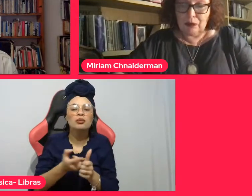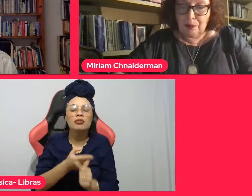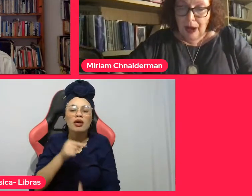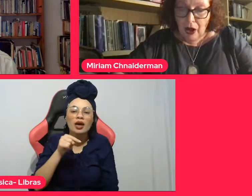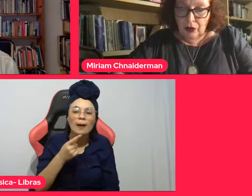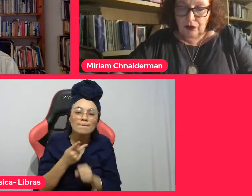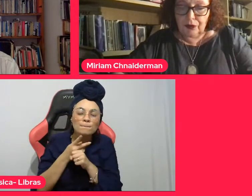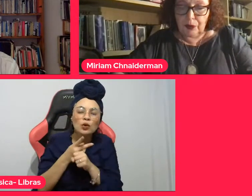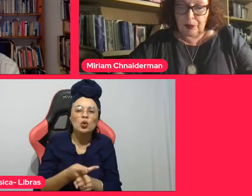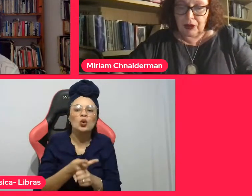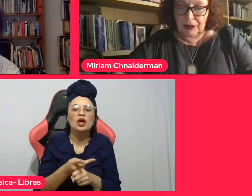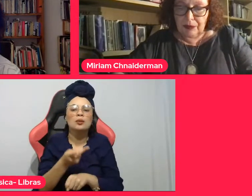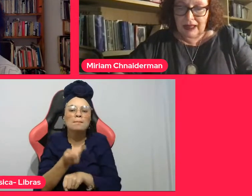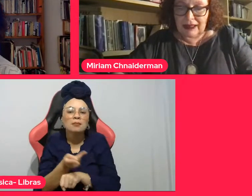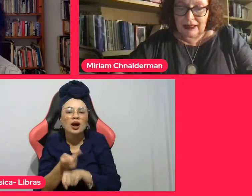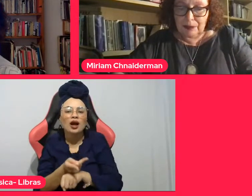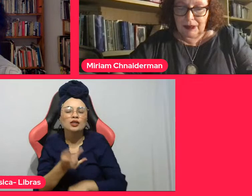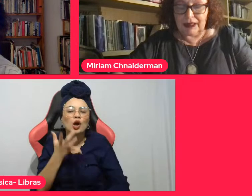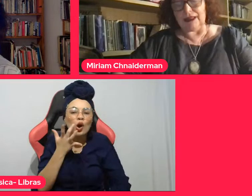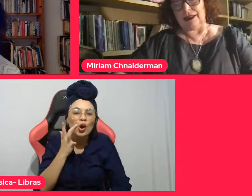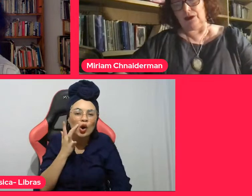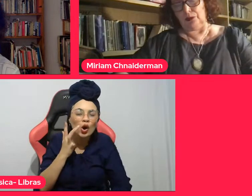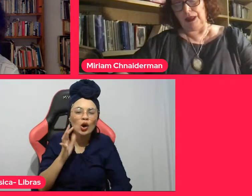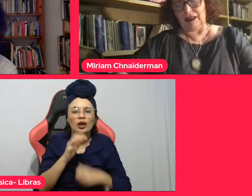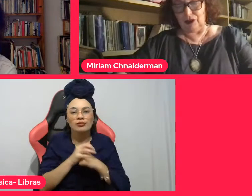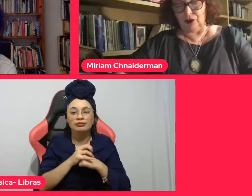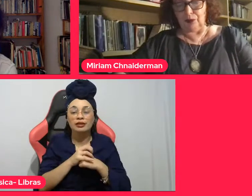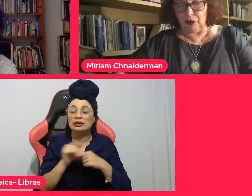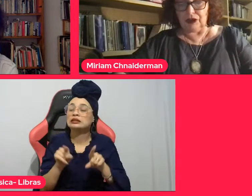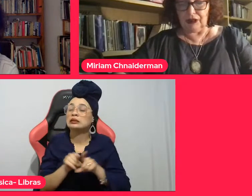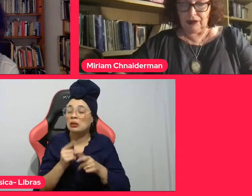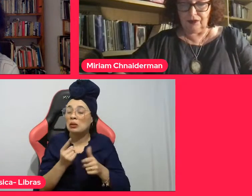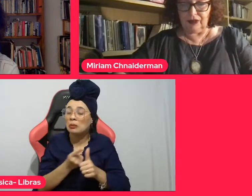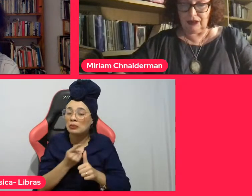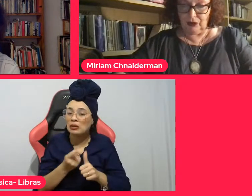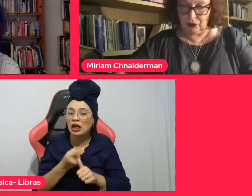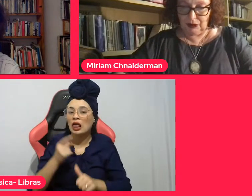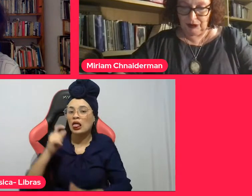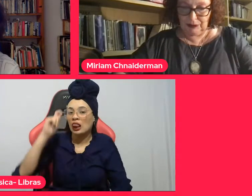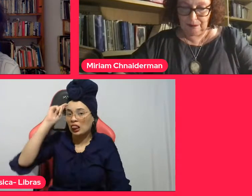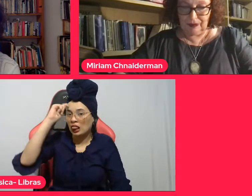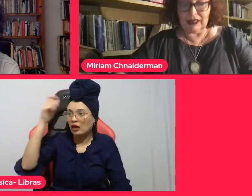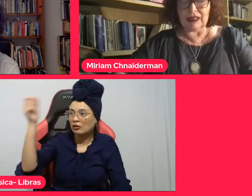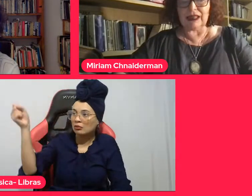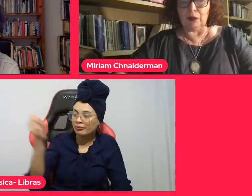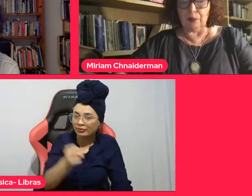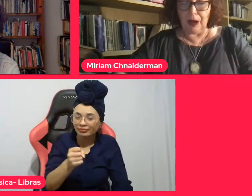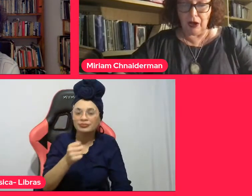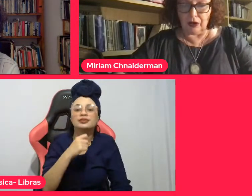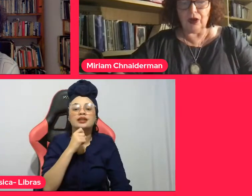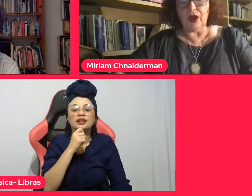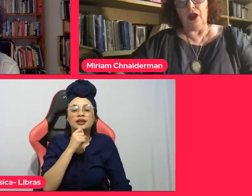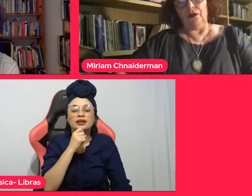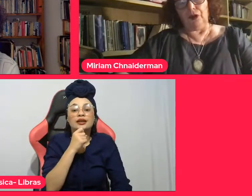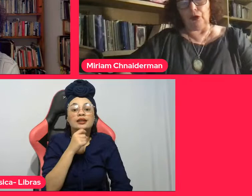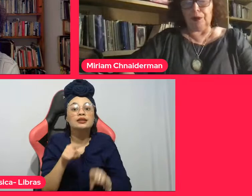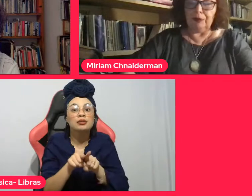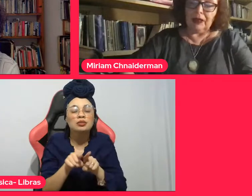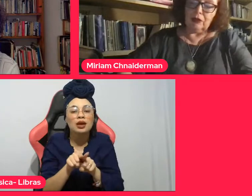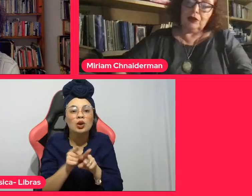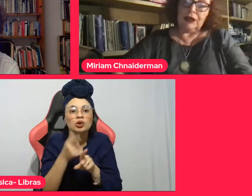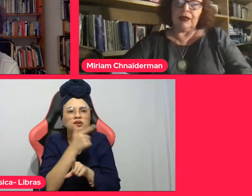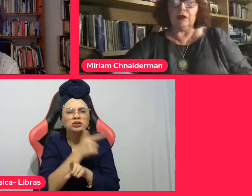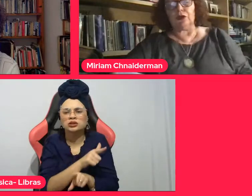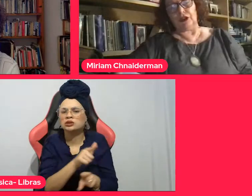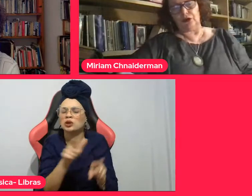Em São Paulo foi proclamada a independência do Brasil em 1822. São Paulo foi o